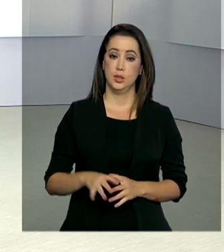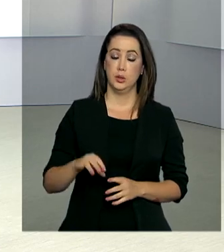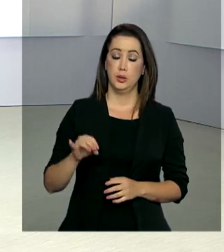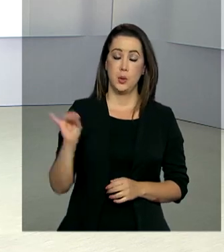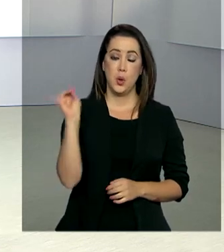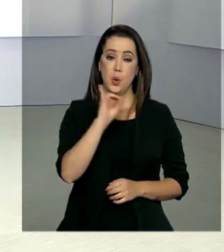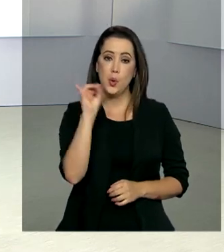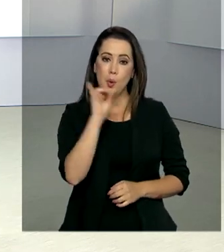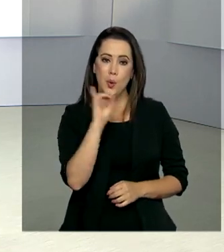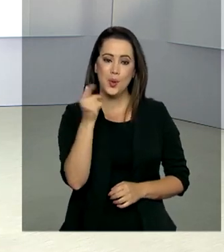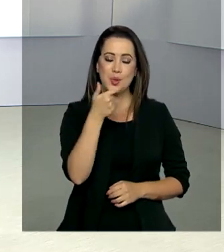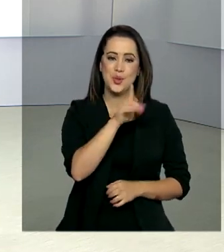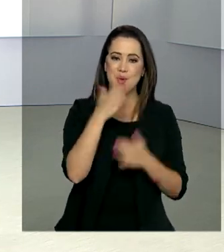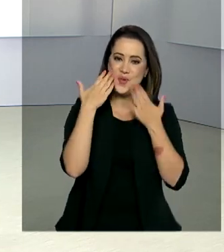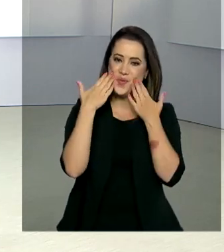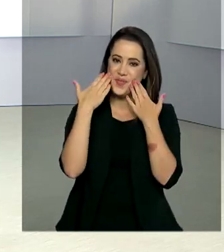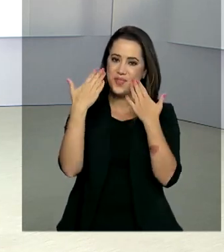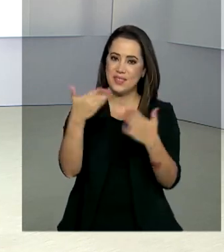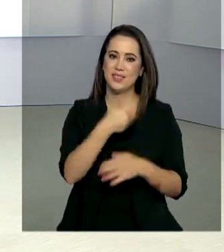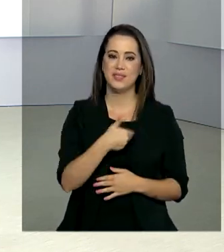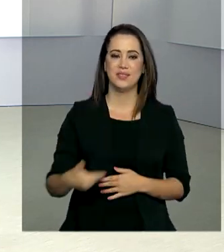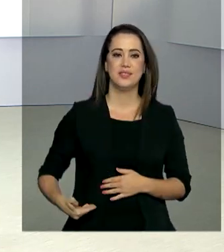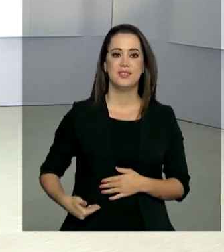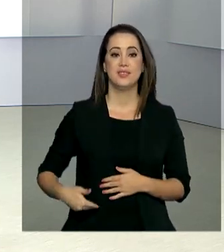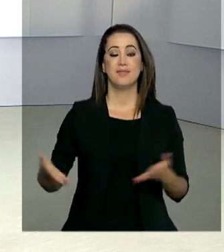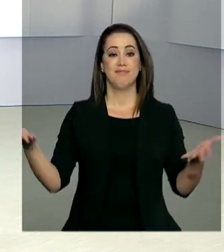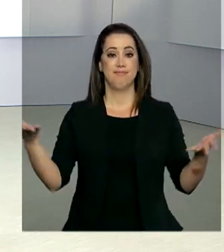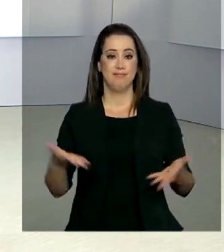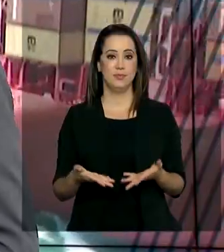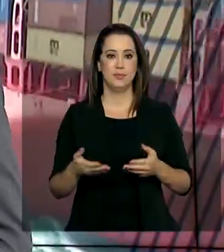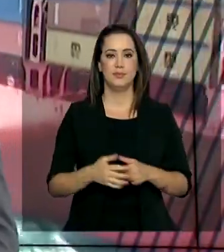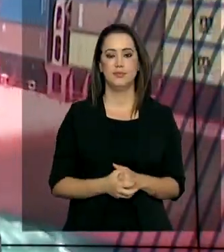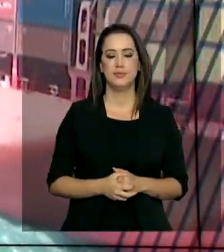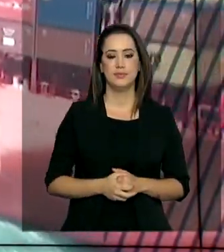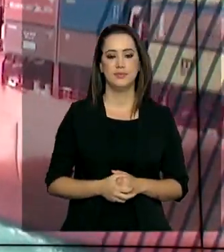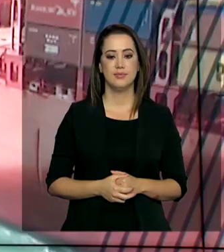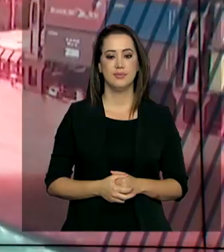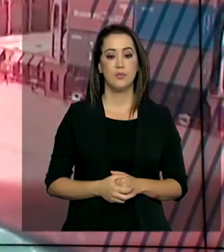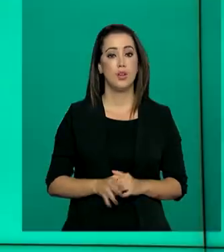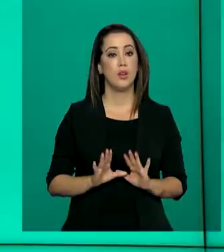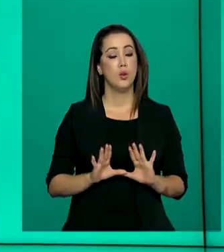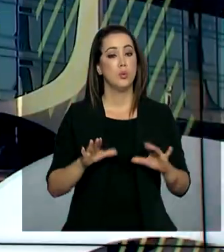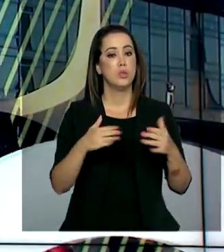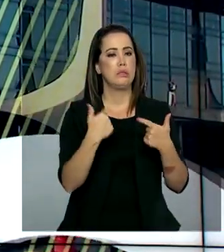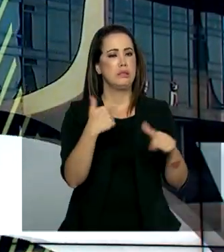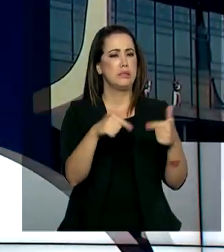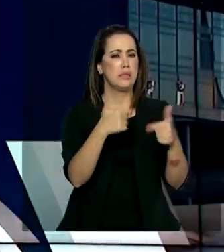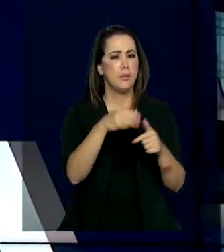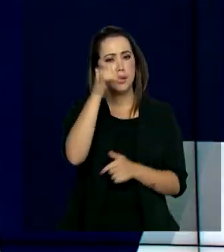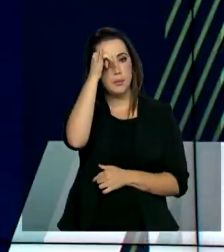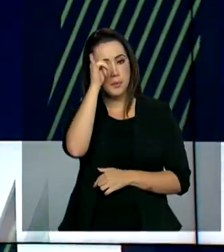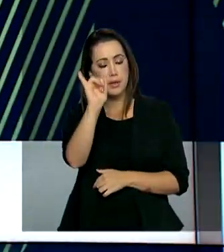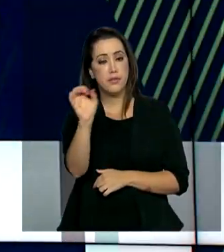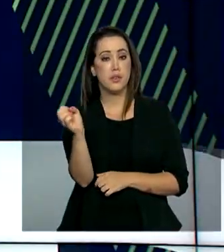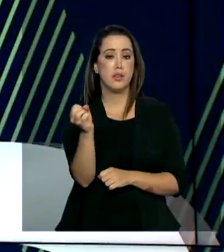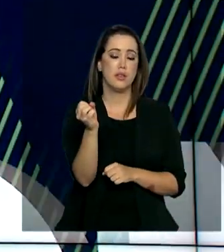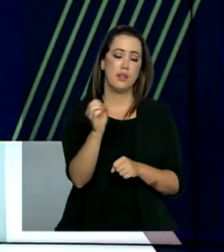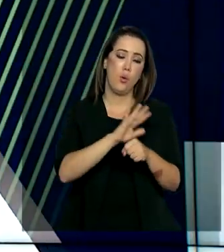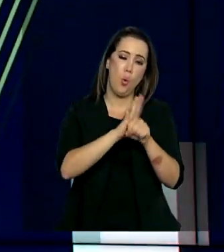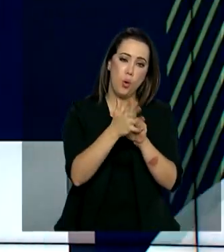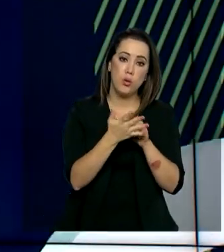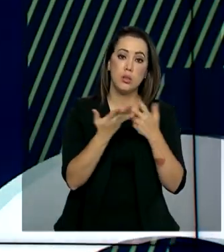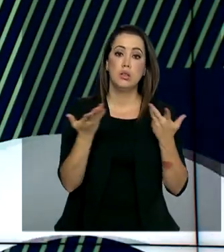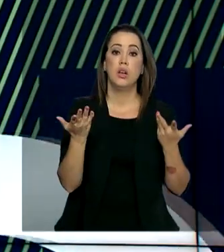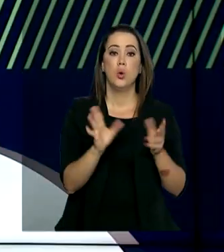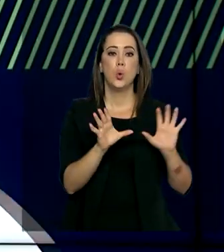Olá, de volta com as notícias do governo agora. Como parte das ações de combate ao novo coronavírus,